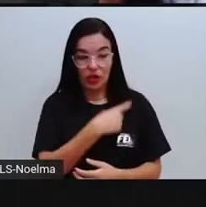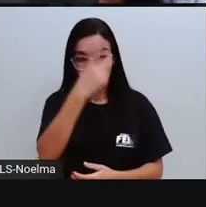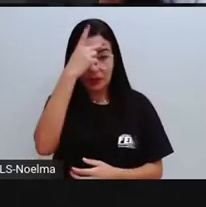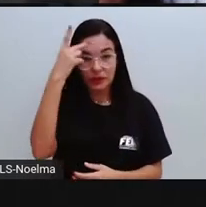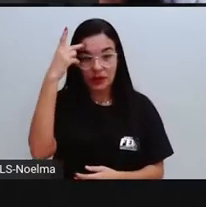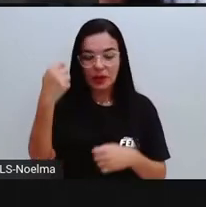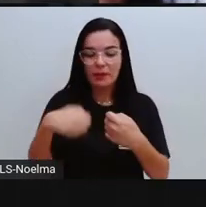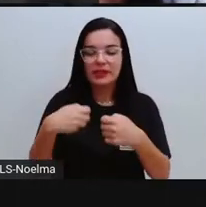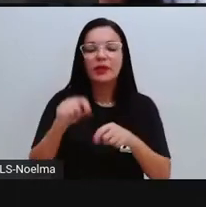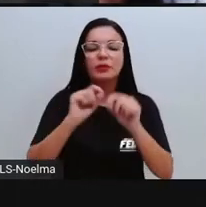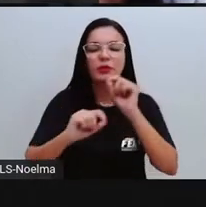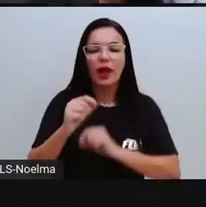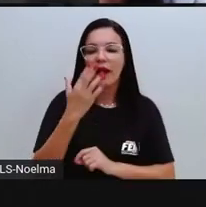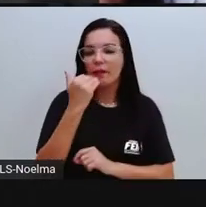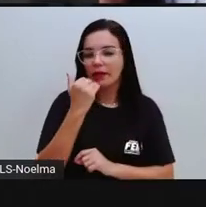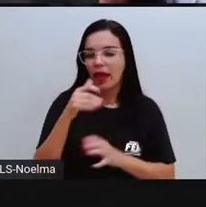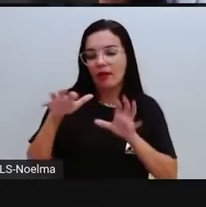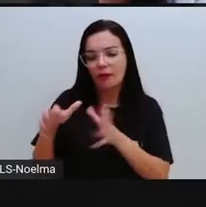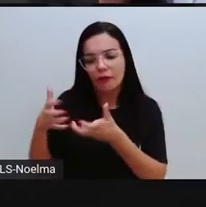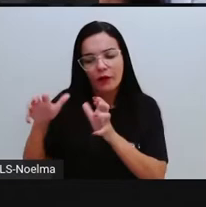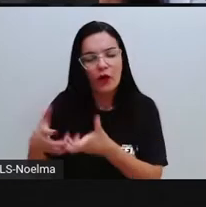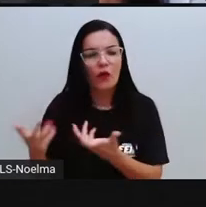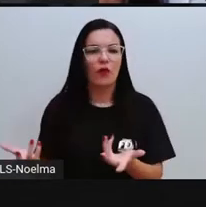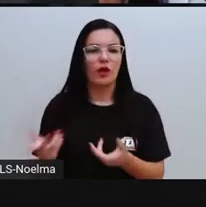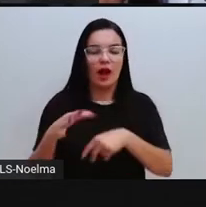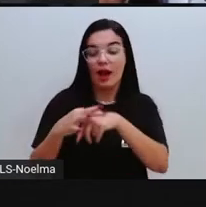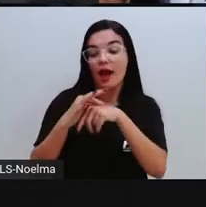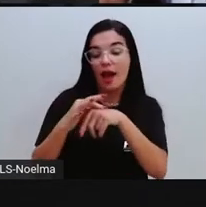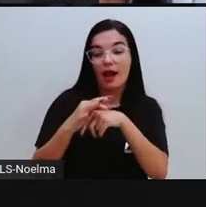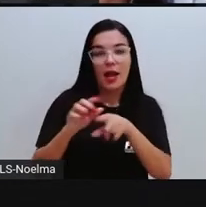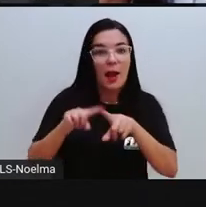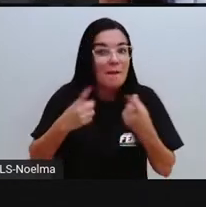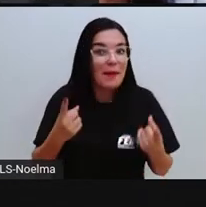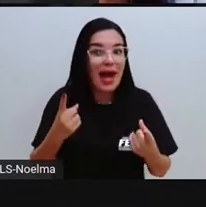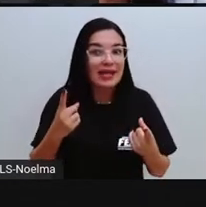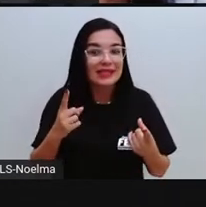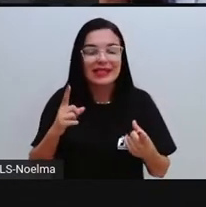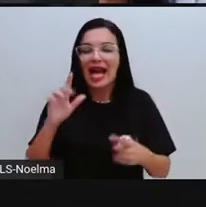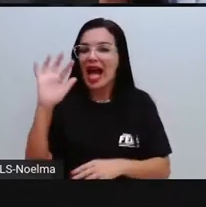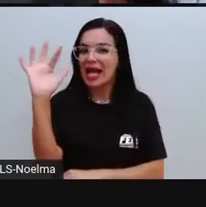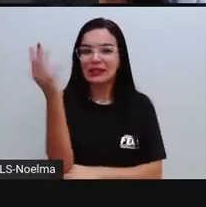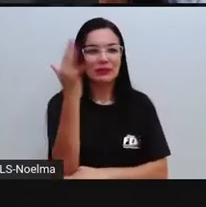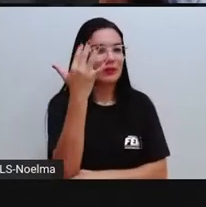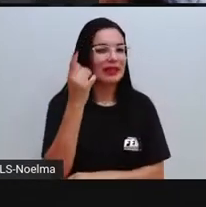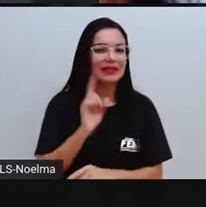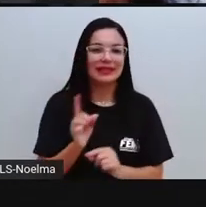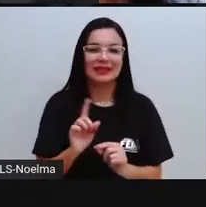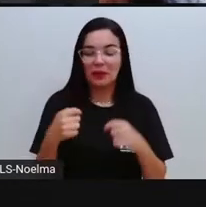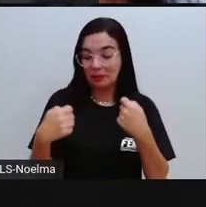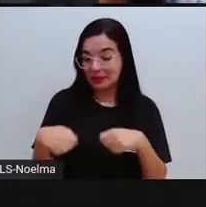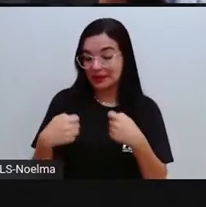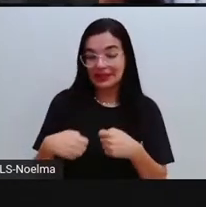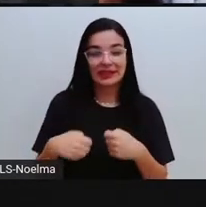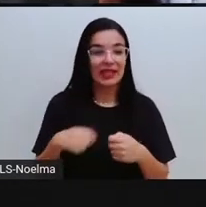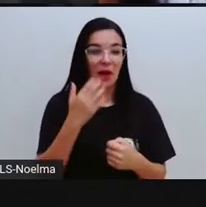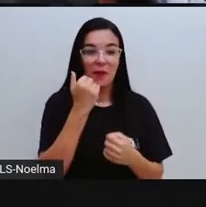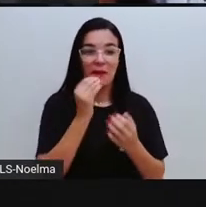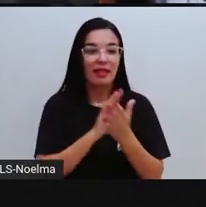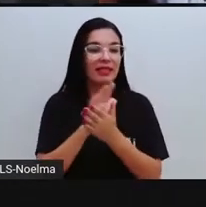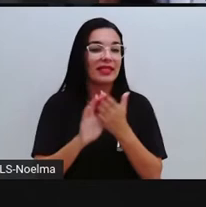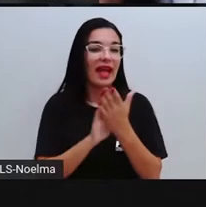plantas não. Elas conseguem, através das atividades envolvidas no seu próprio processo de sobrevivência,